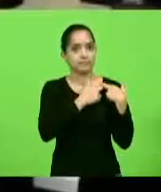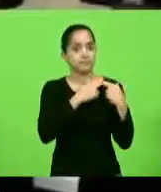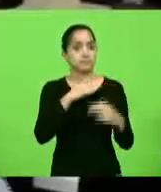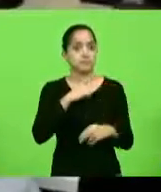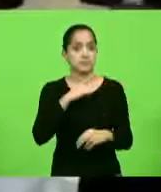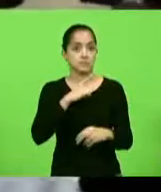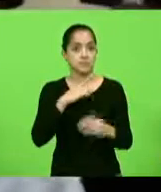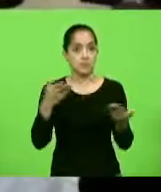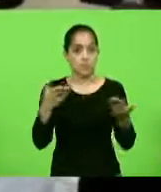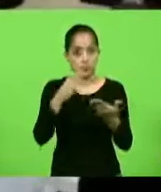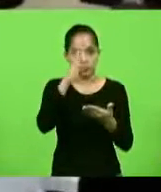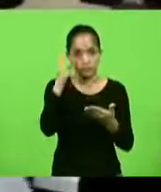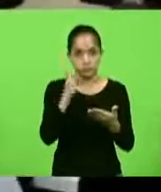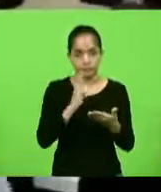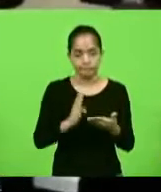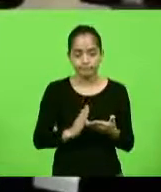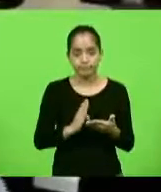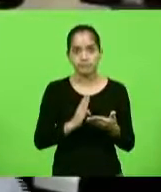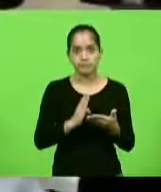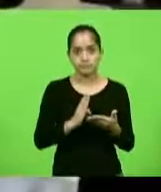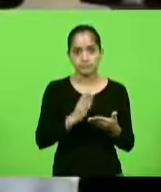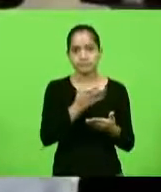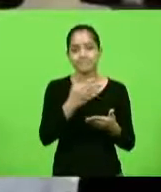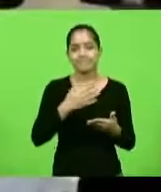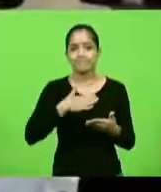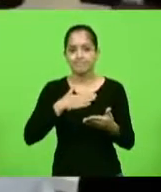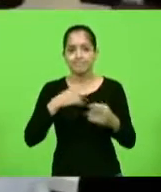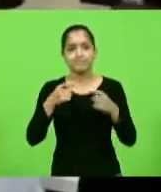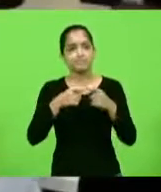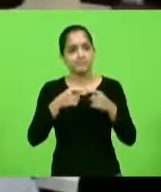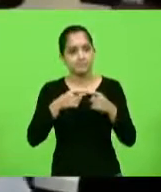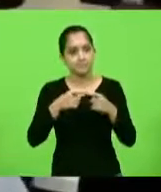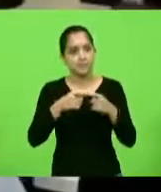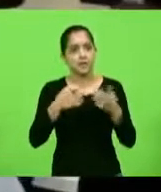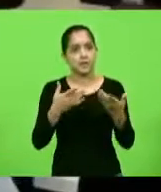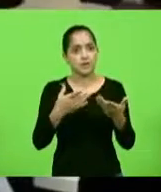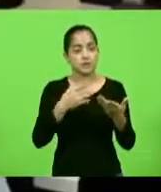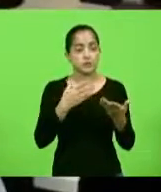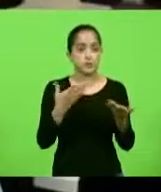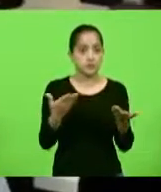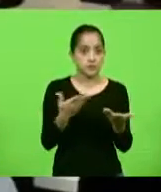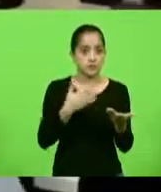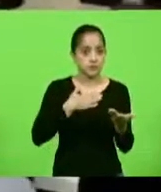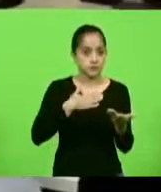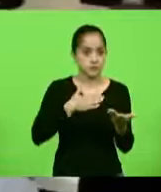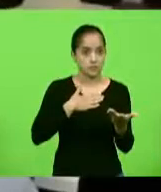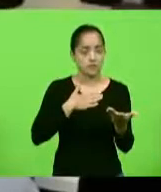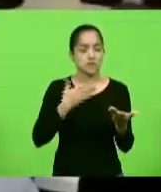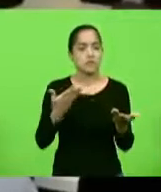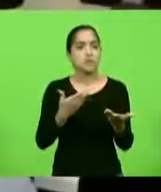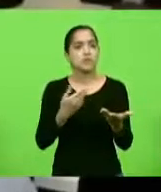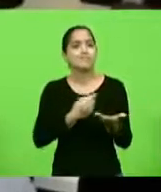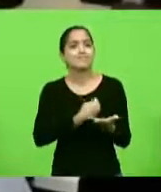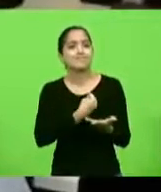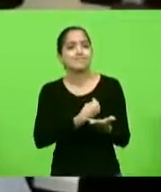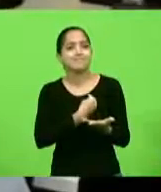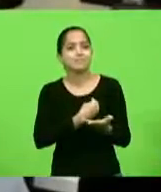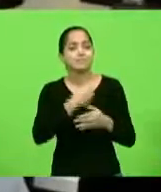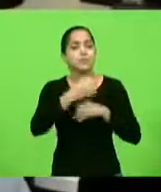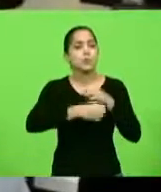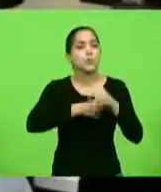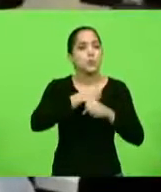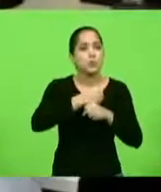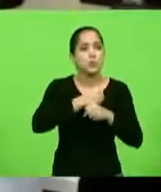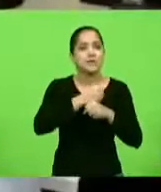hoje, eu tenho a dizer para vocês, como médico, como formação universitária, nós vivemos um ano totalmente